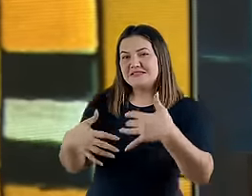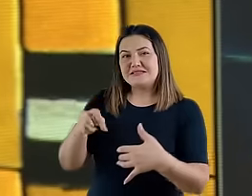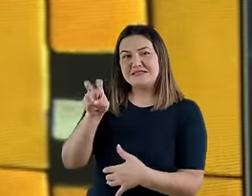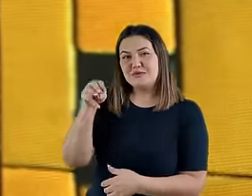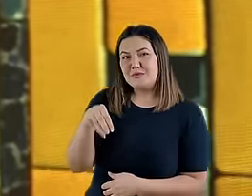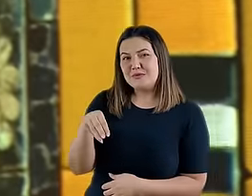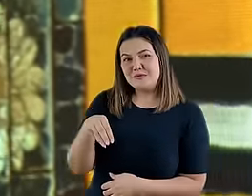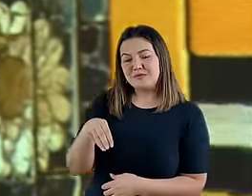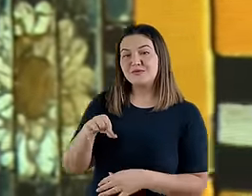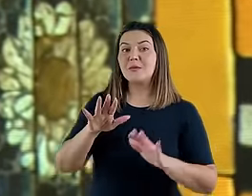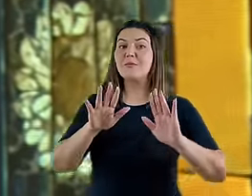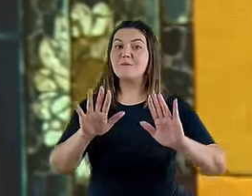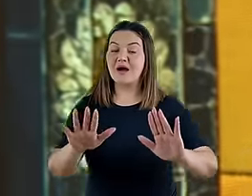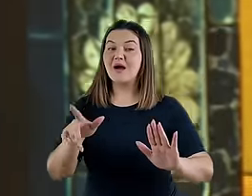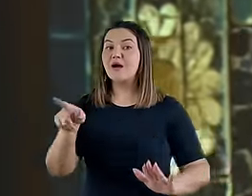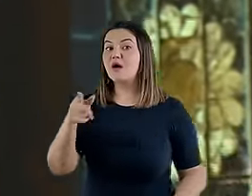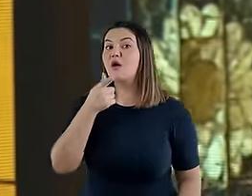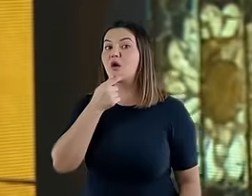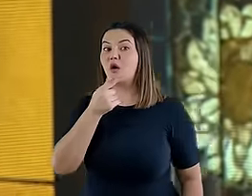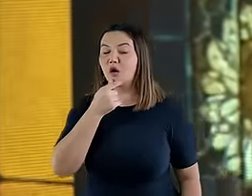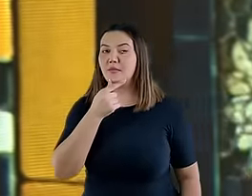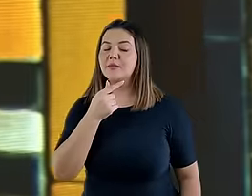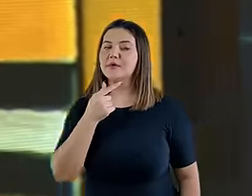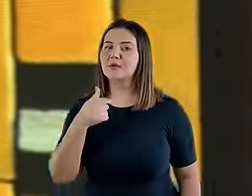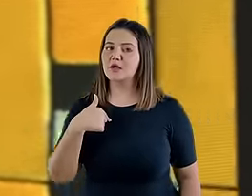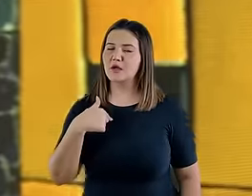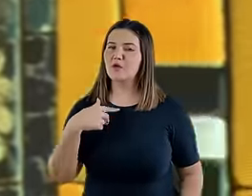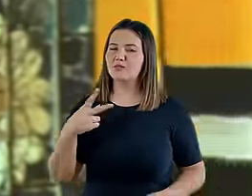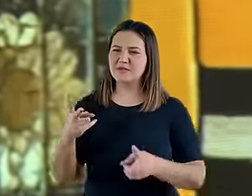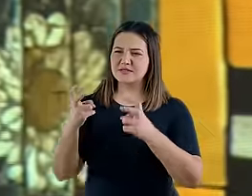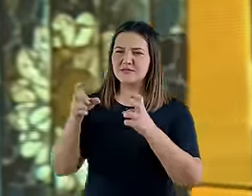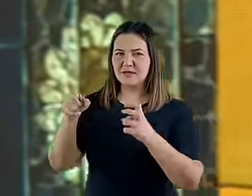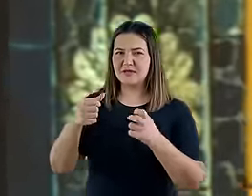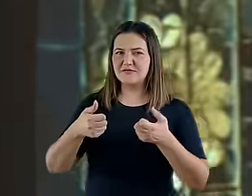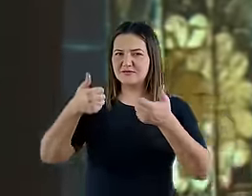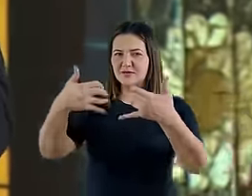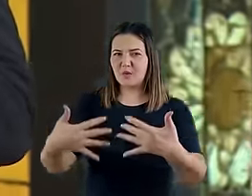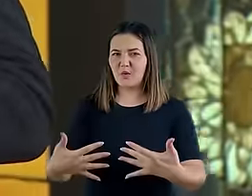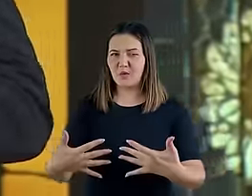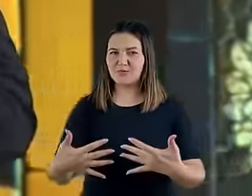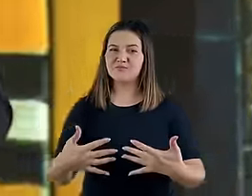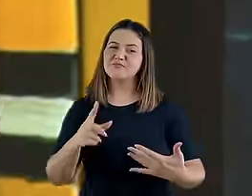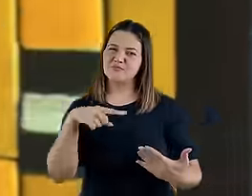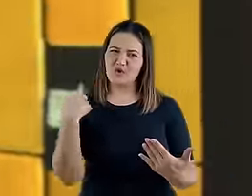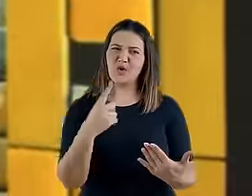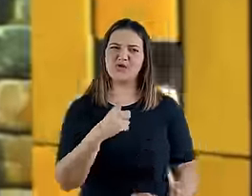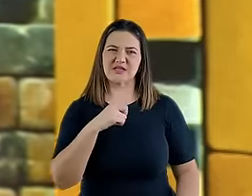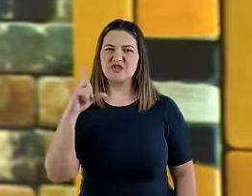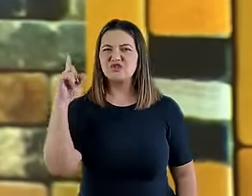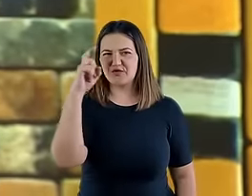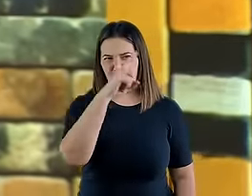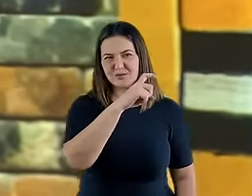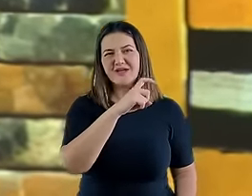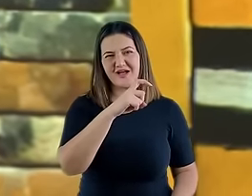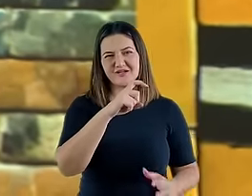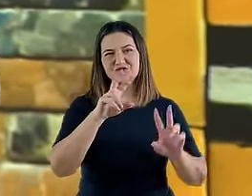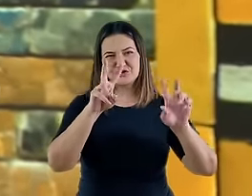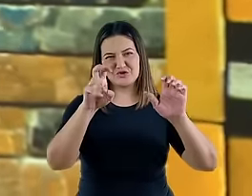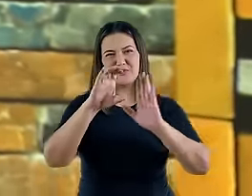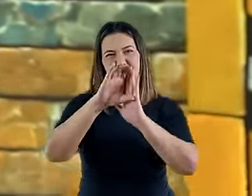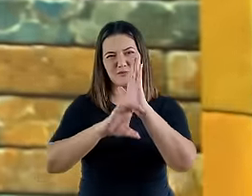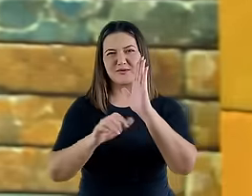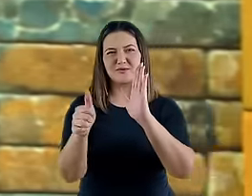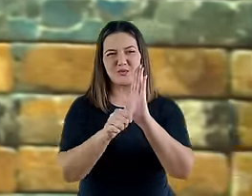ele também observou um detalhe que eu achei oportuno de partilhar com você. Foi o seguinte, em que pese as dificuldades desta última